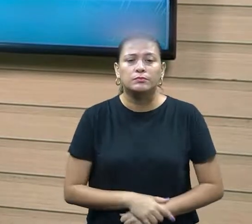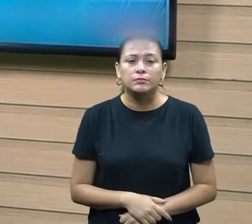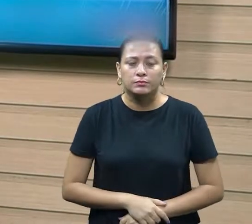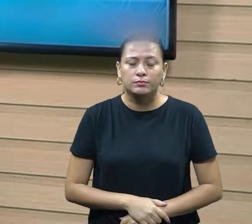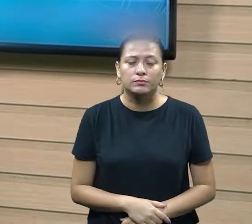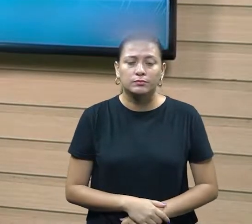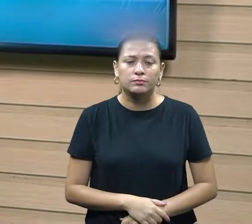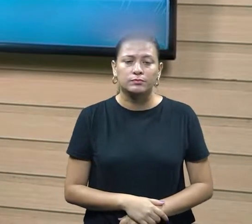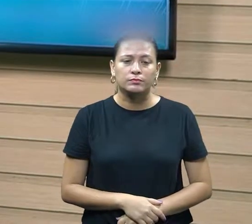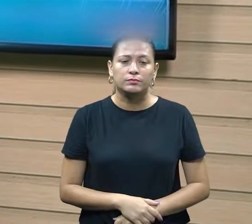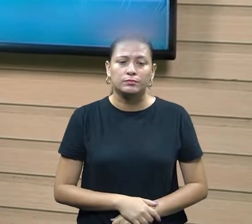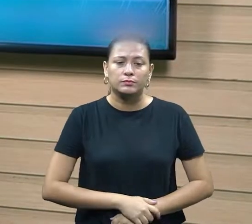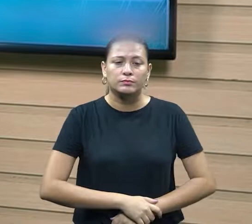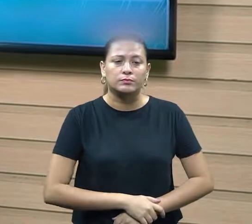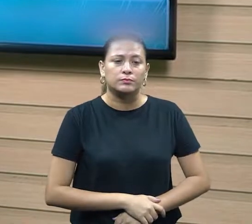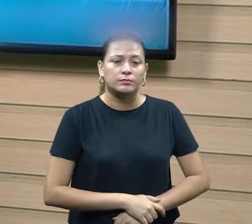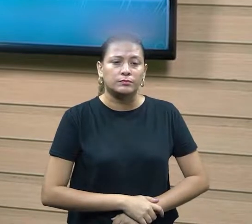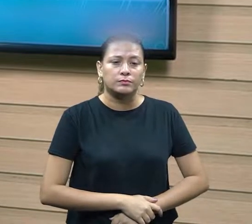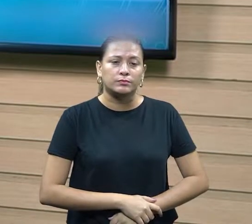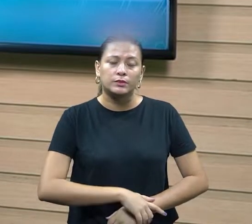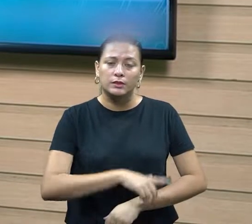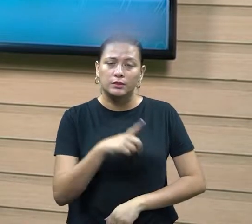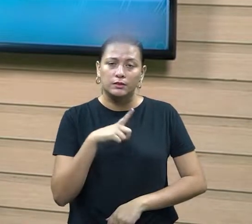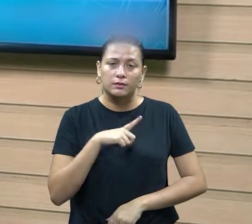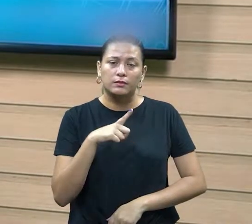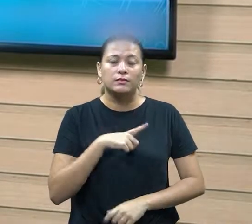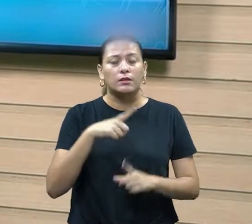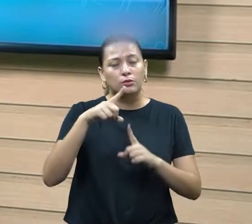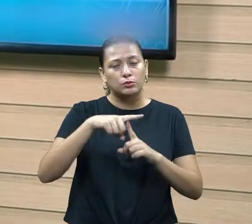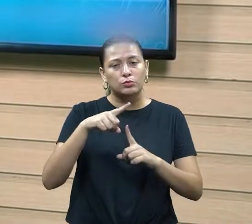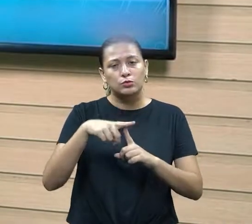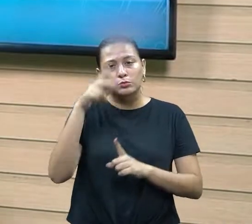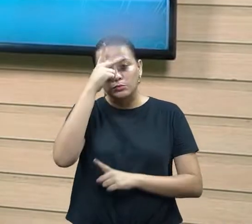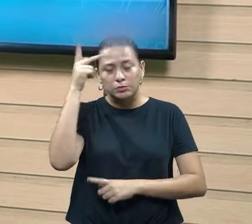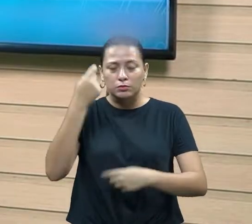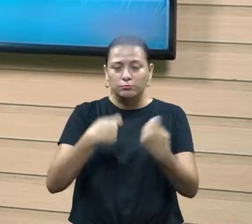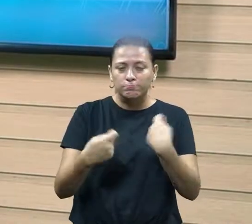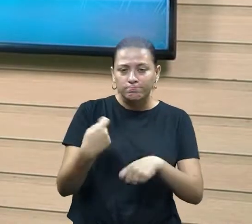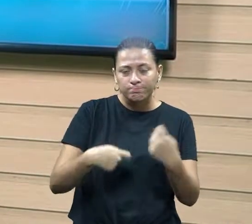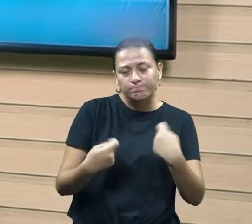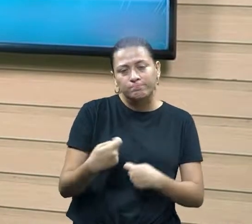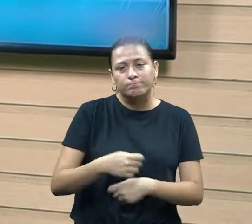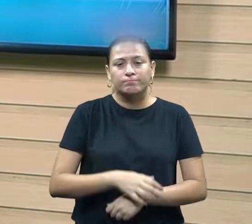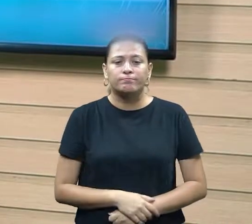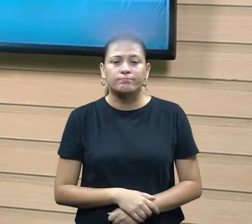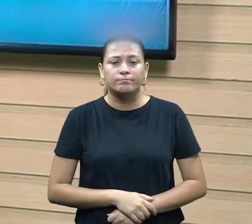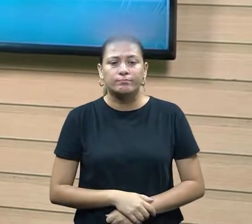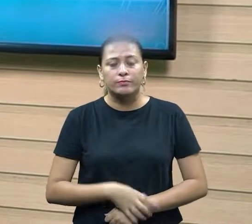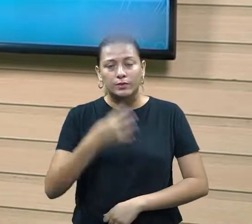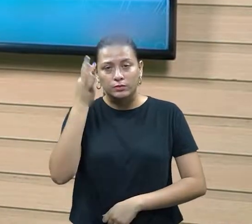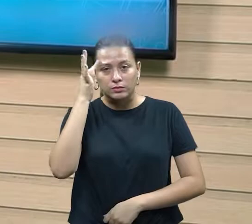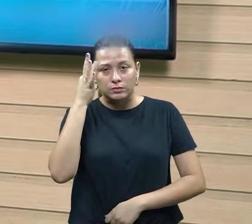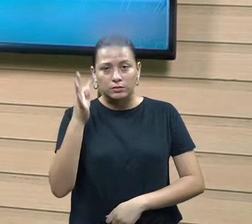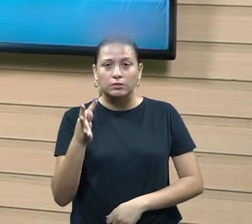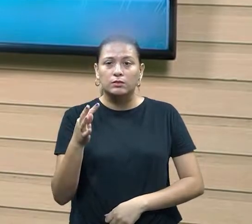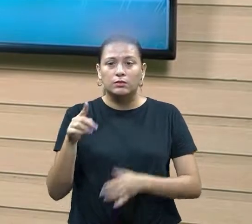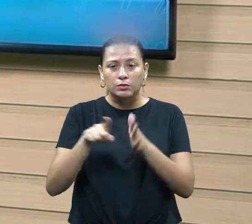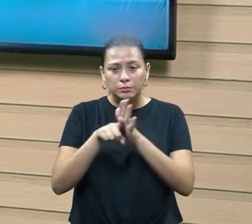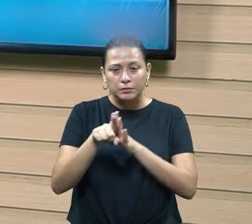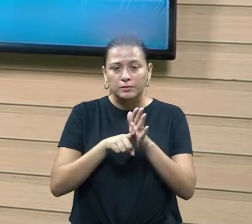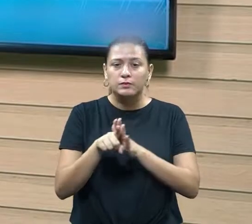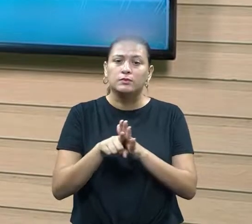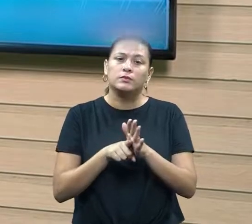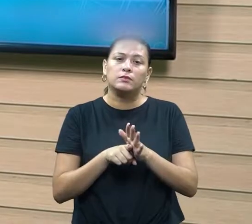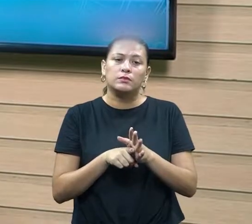nesses tipos de negociadores que os estudiosos catalogaram como sendo